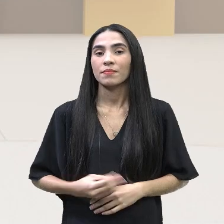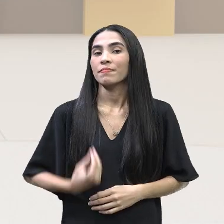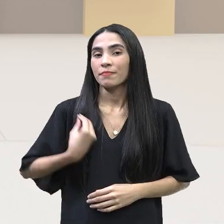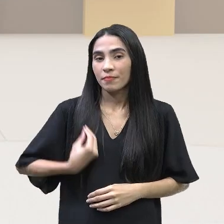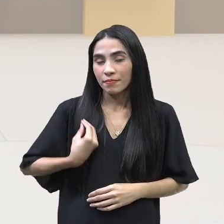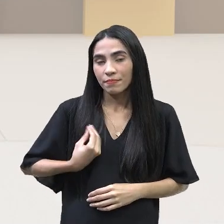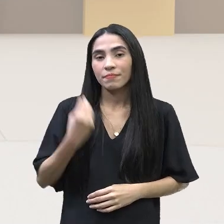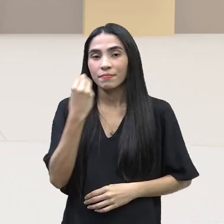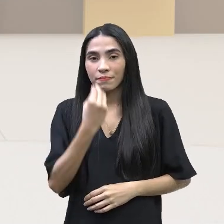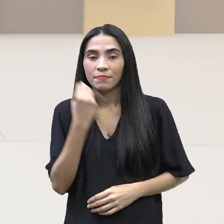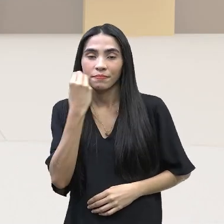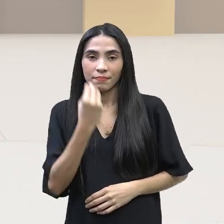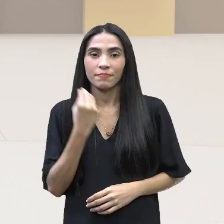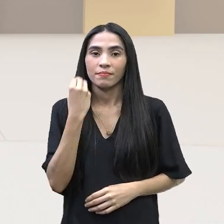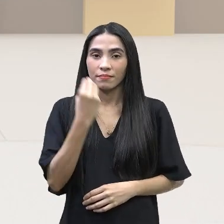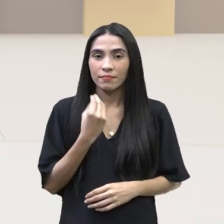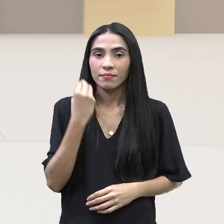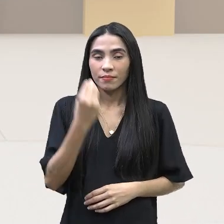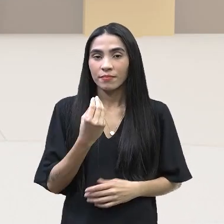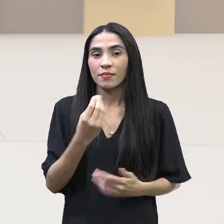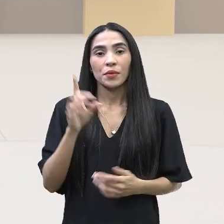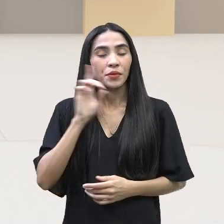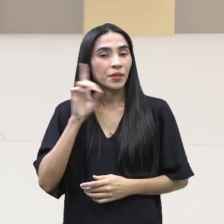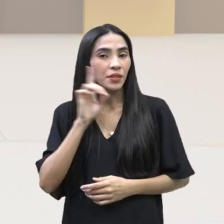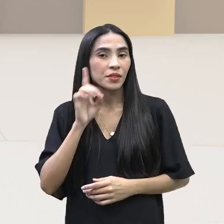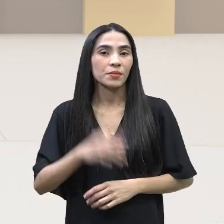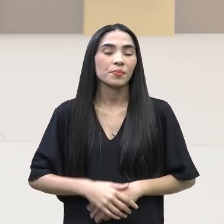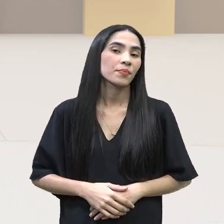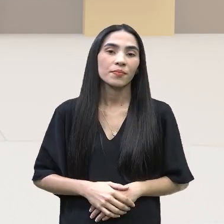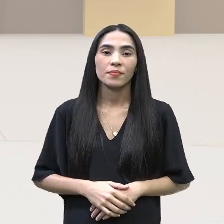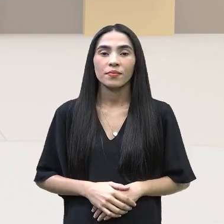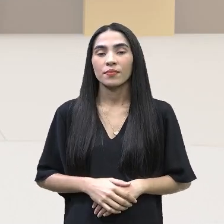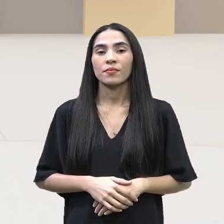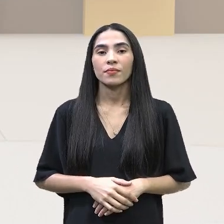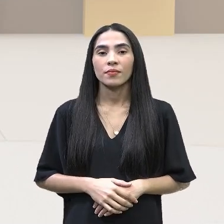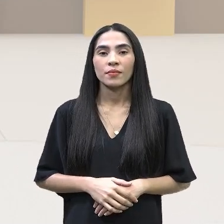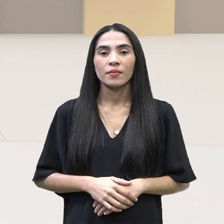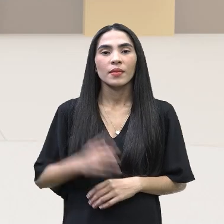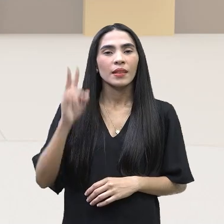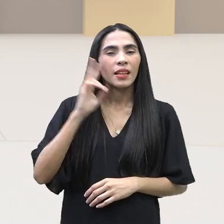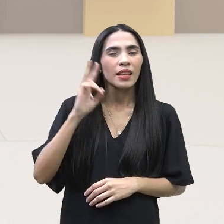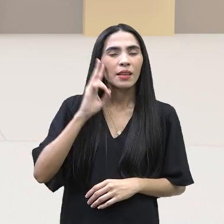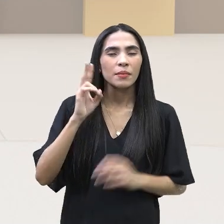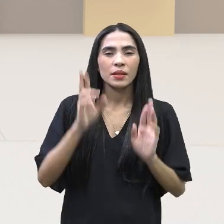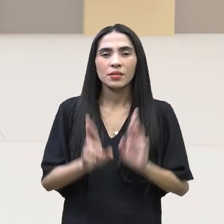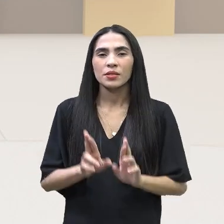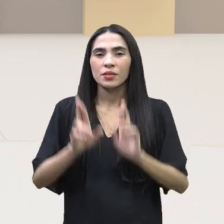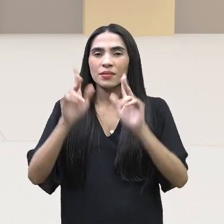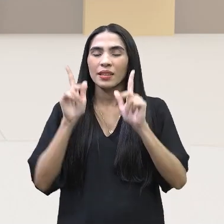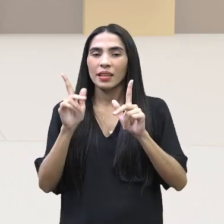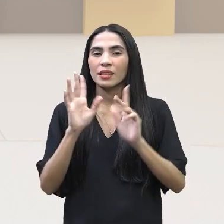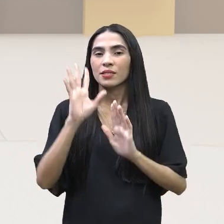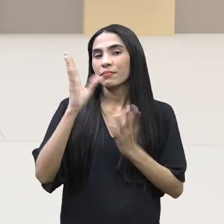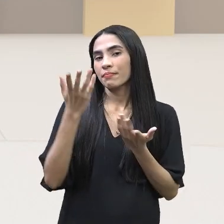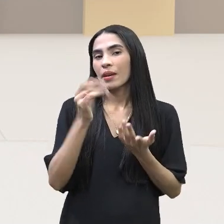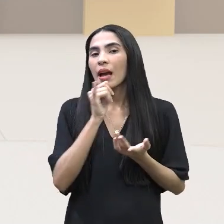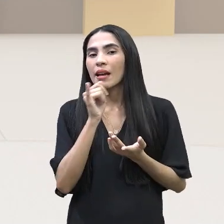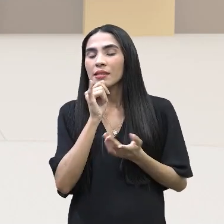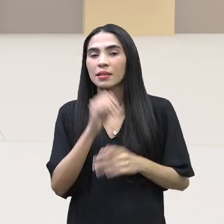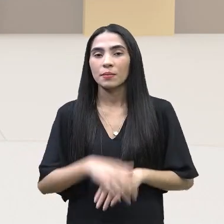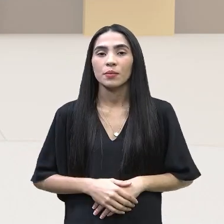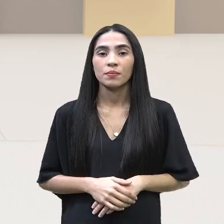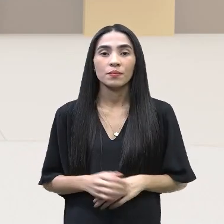vivenciamos determinadas experiências no nosso dia a dia que nos remetem às diferenças existentes, por exemplo,